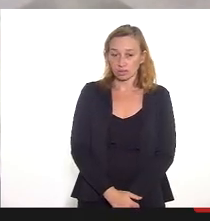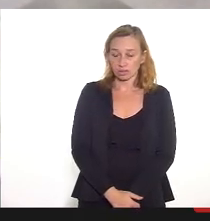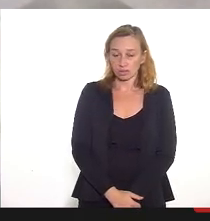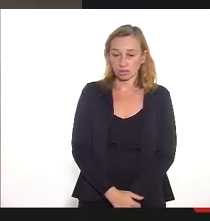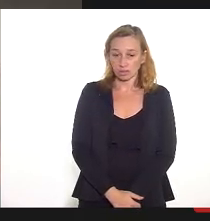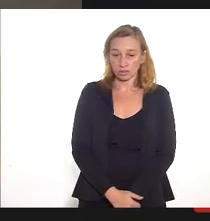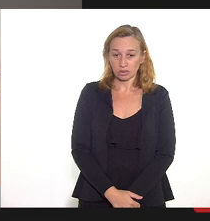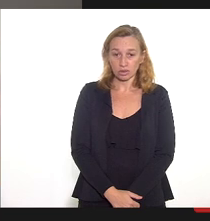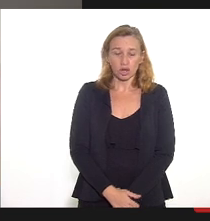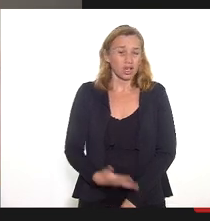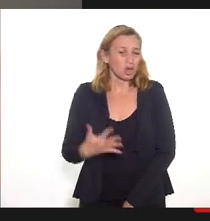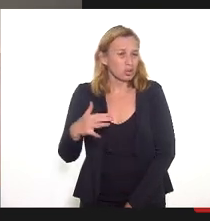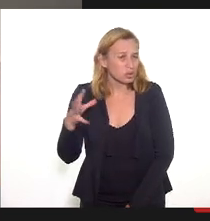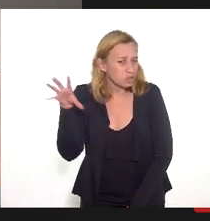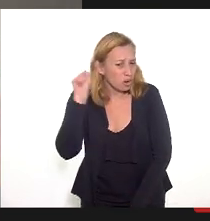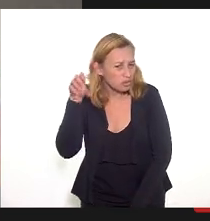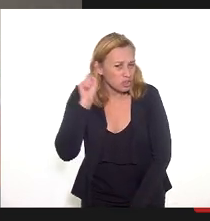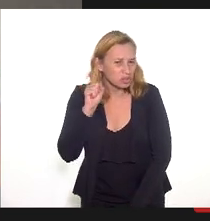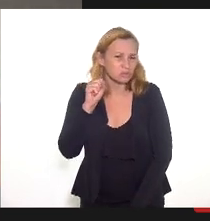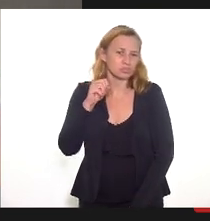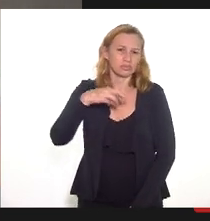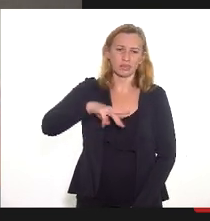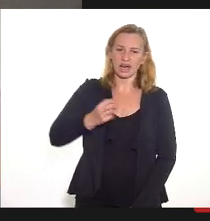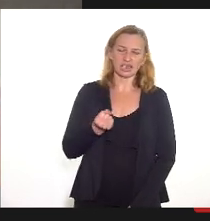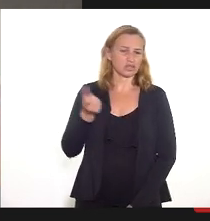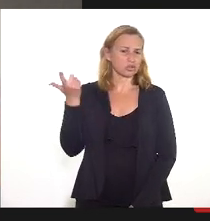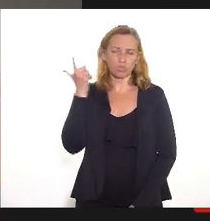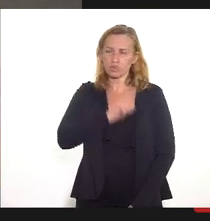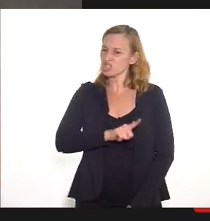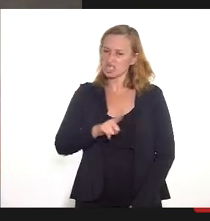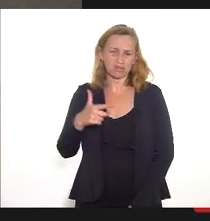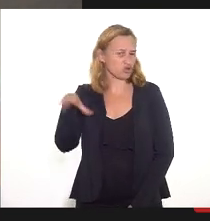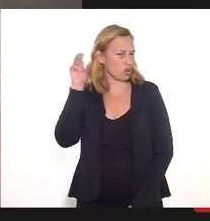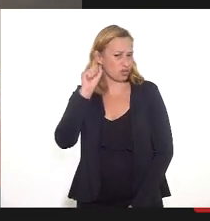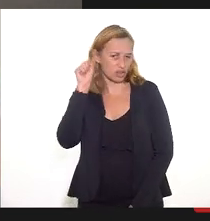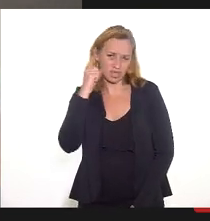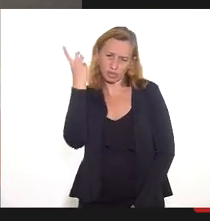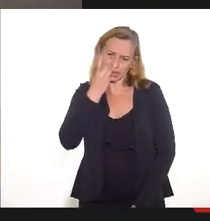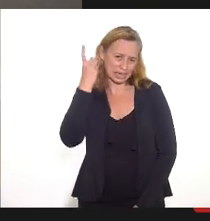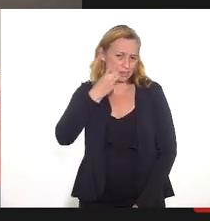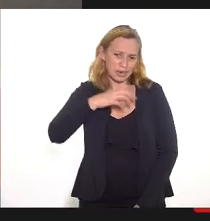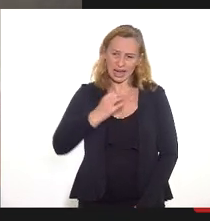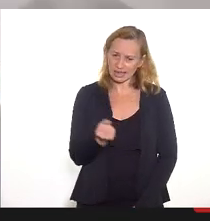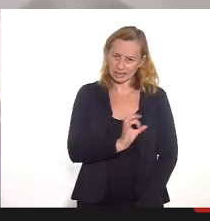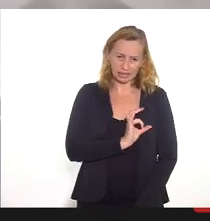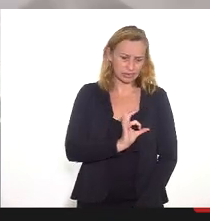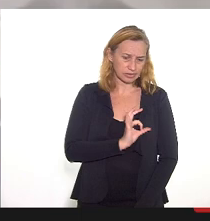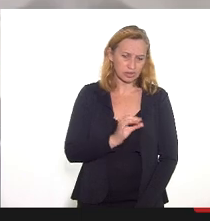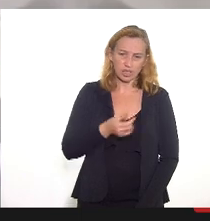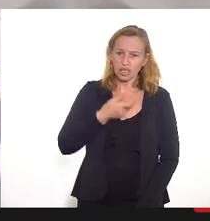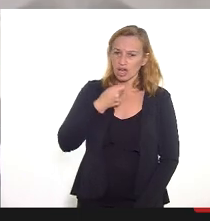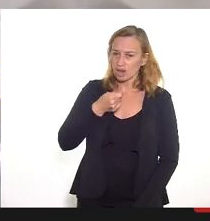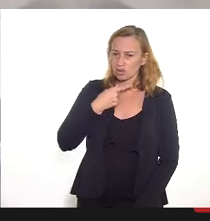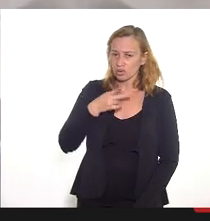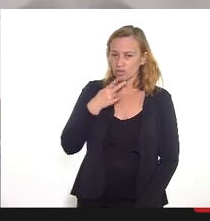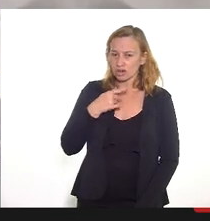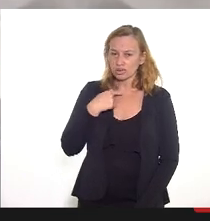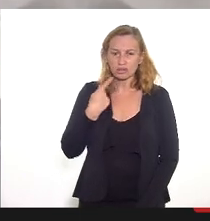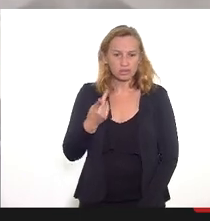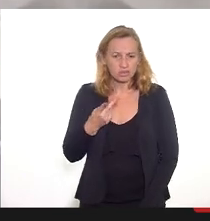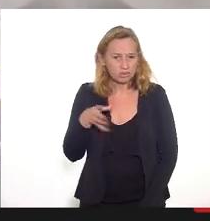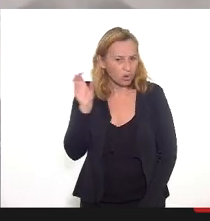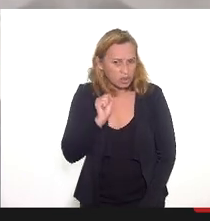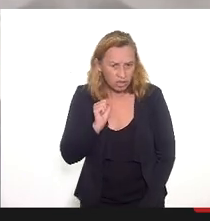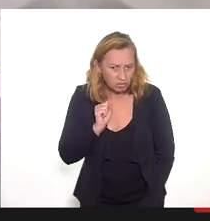Marta, não estou te ouvindo, Marta. Não estou conseguindo te ouvir, deputada. Mas eu estou com o microfone ligado. Está